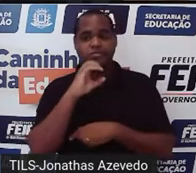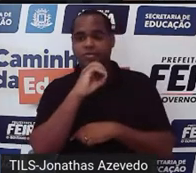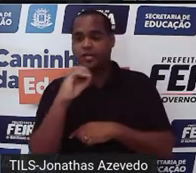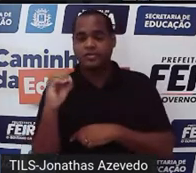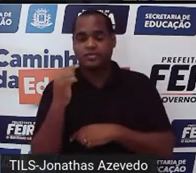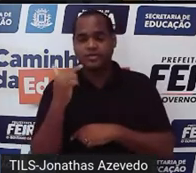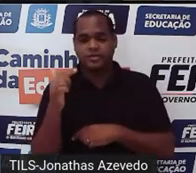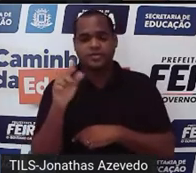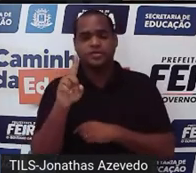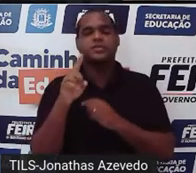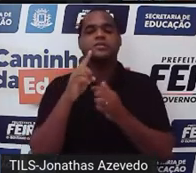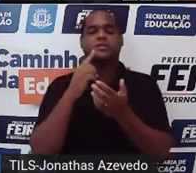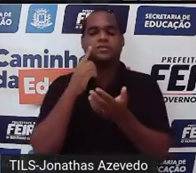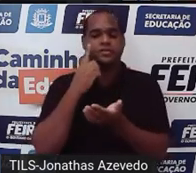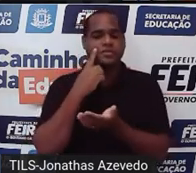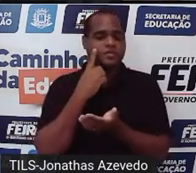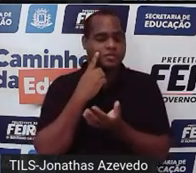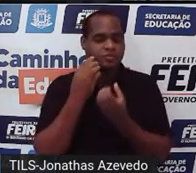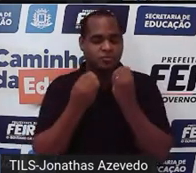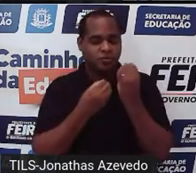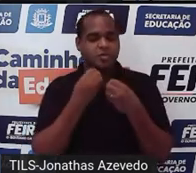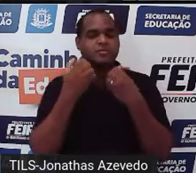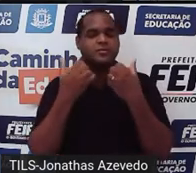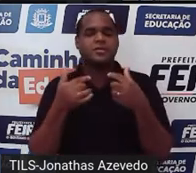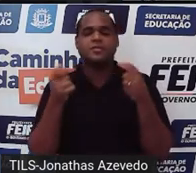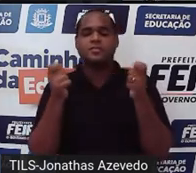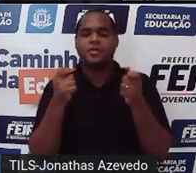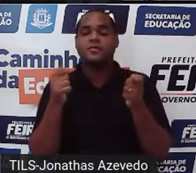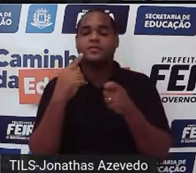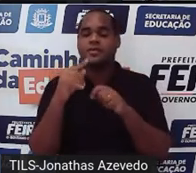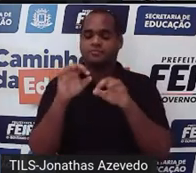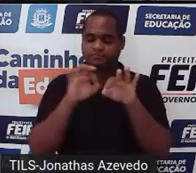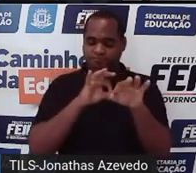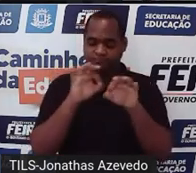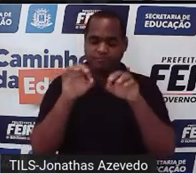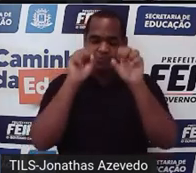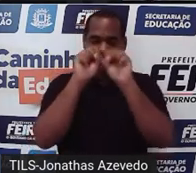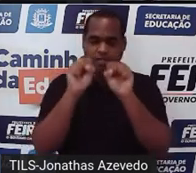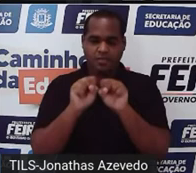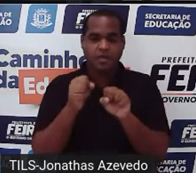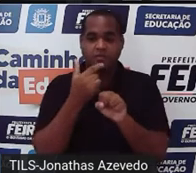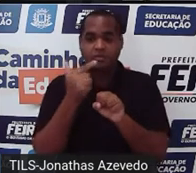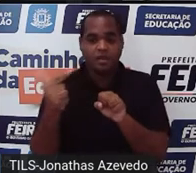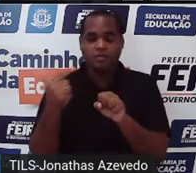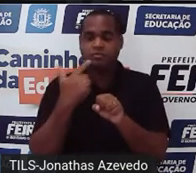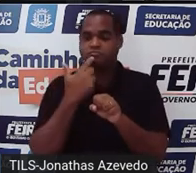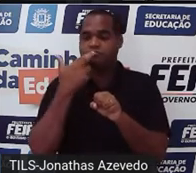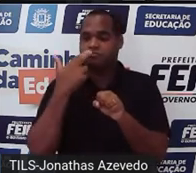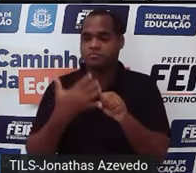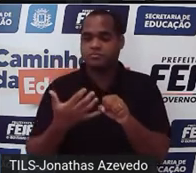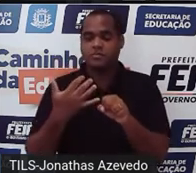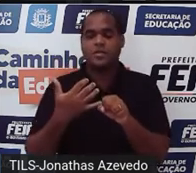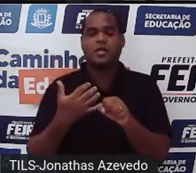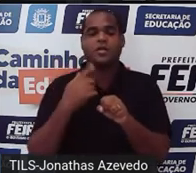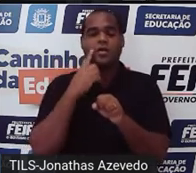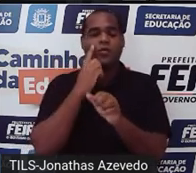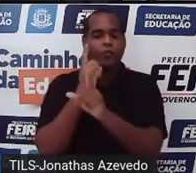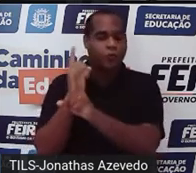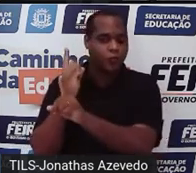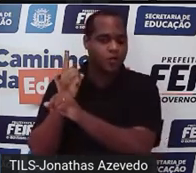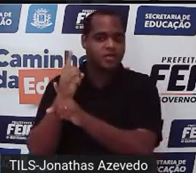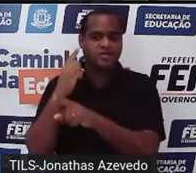a gente já vê e a gente já pode dizer que esse sistema não tem solução a gente não encontra